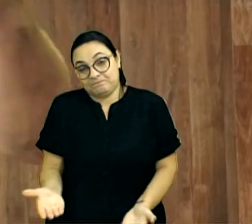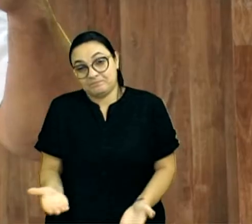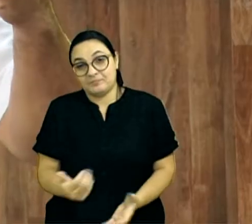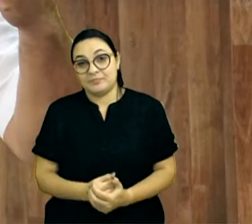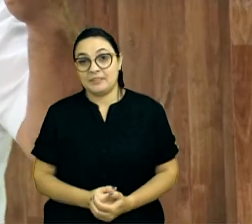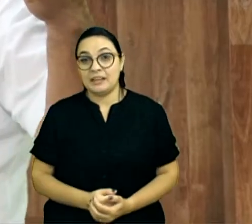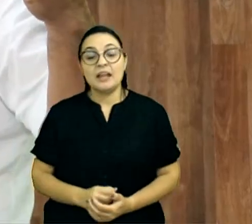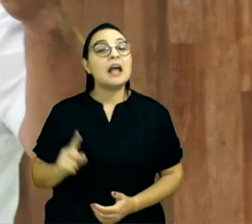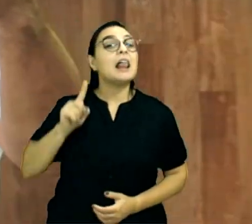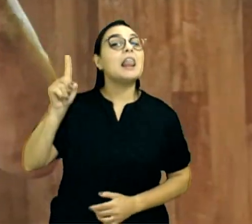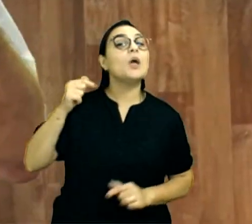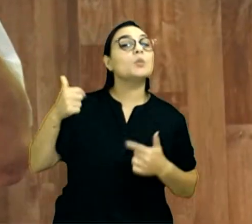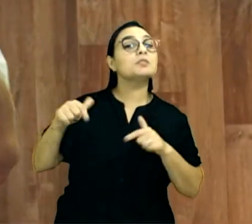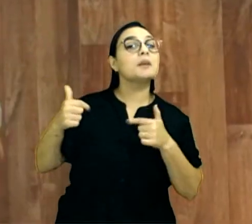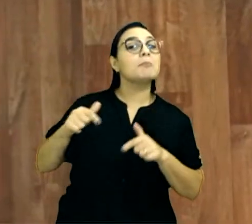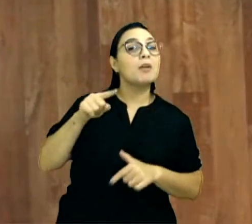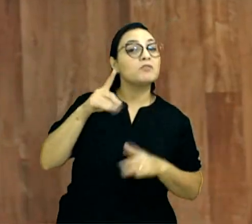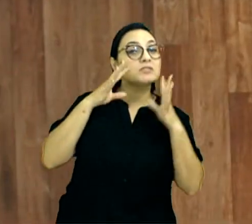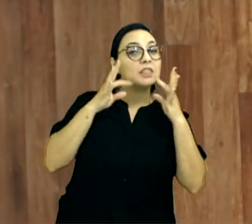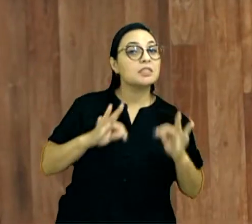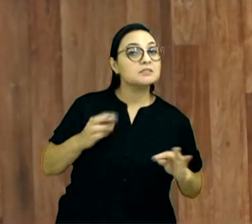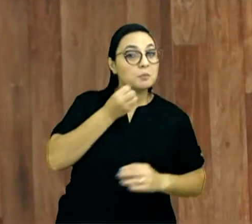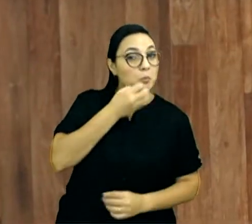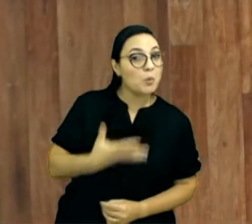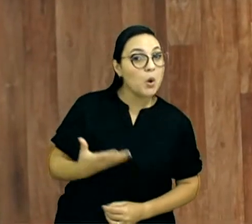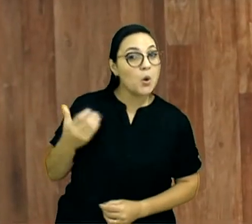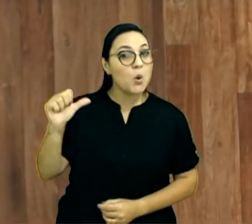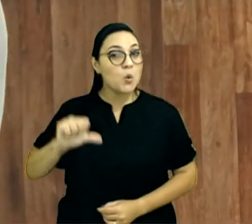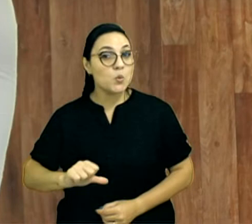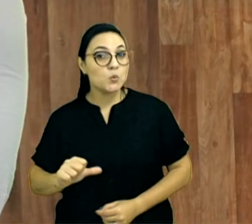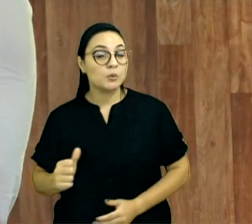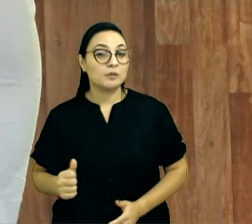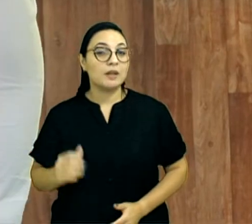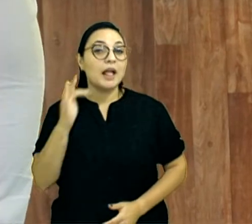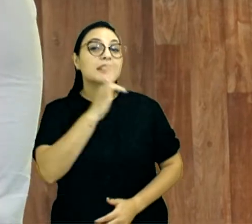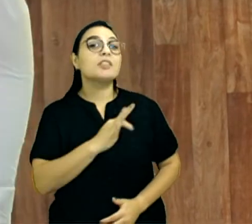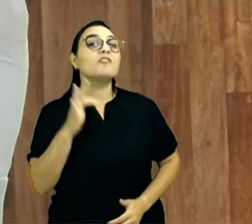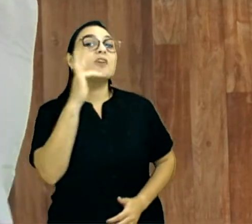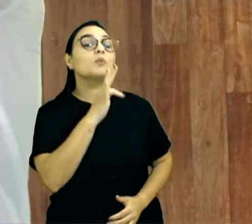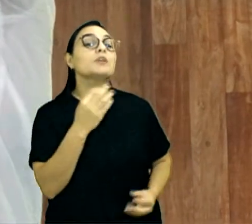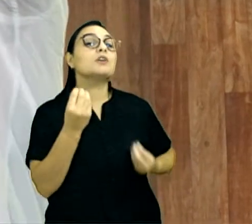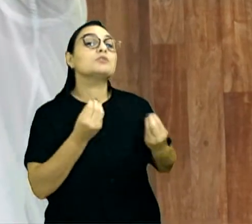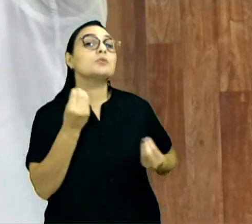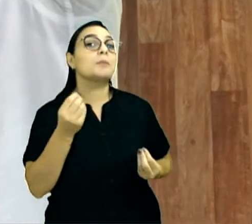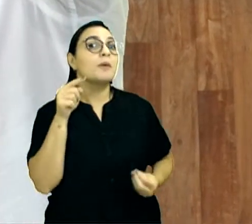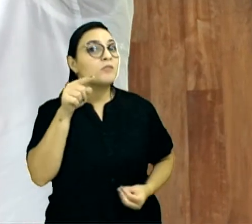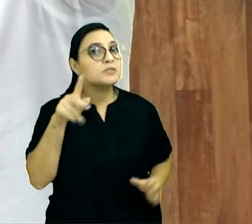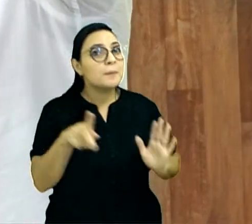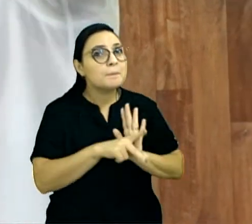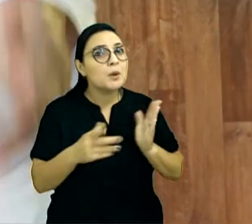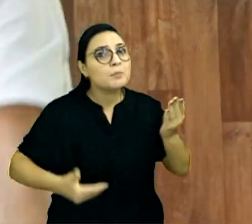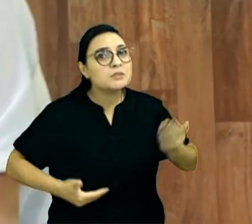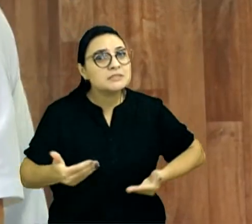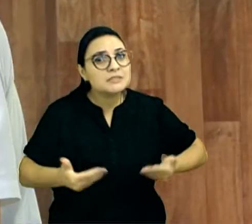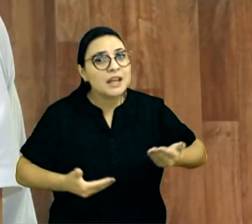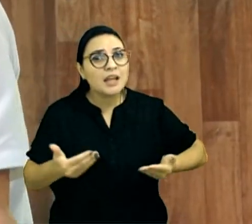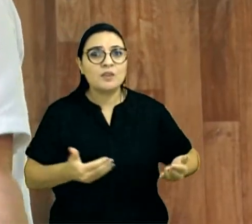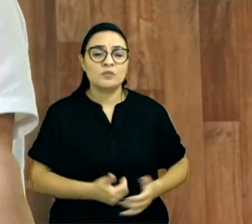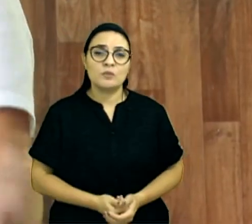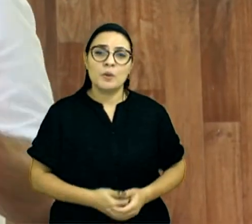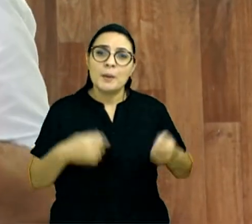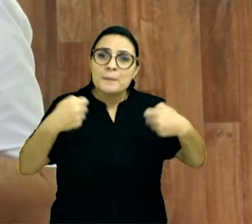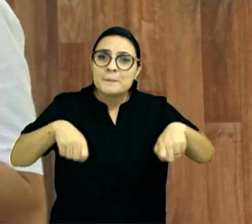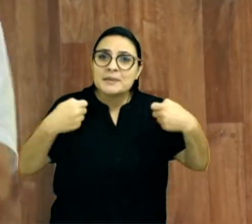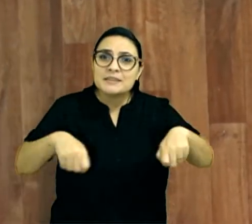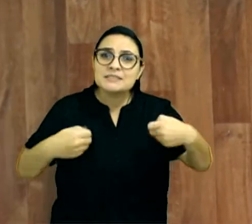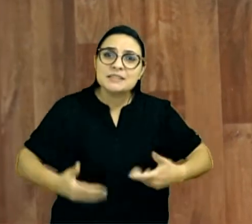lá no trabalho, você tem dado, um bom testemunho, na faculdade, na escola, você é servo, o servo tem que servir,